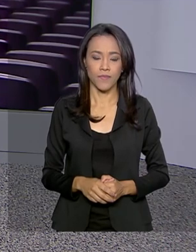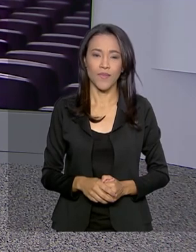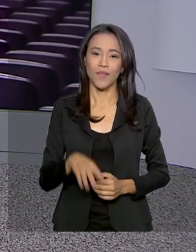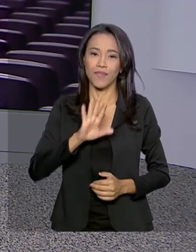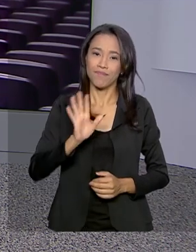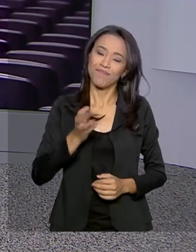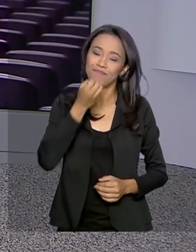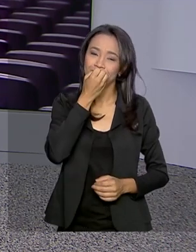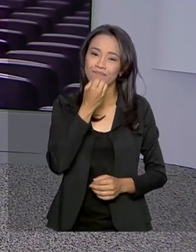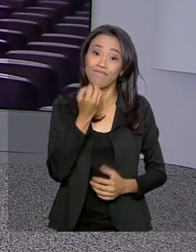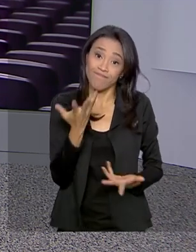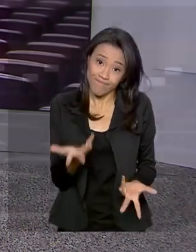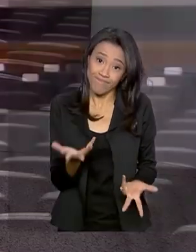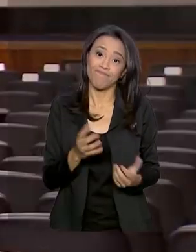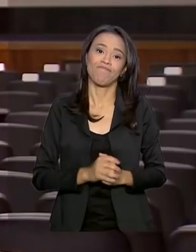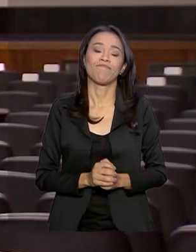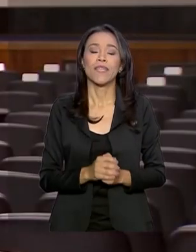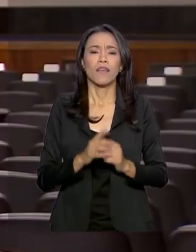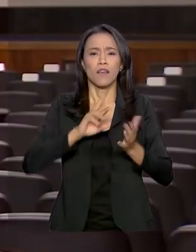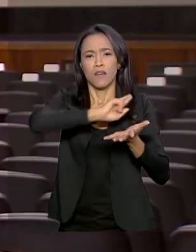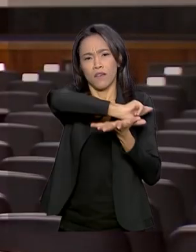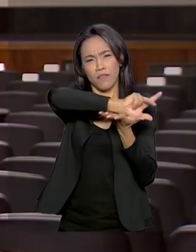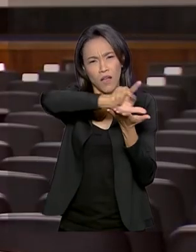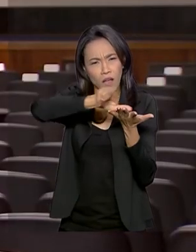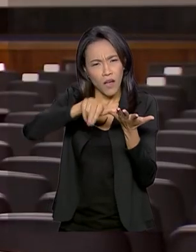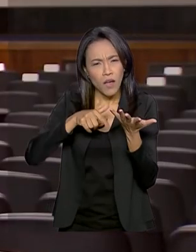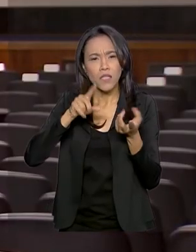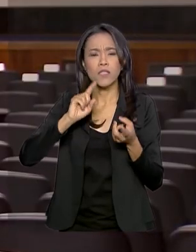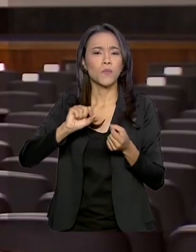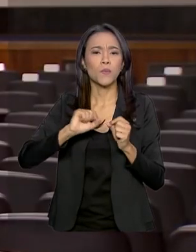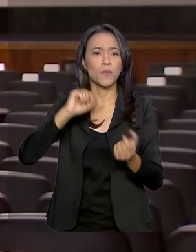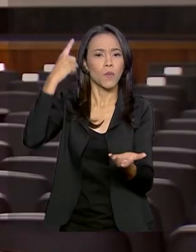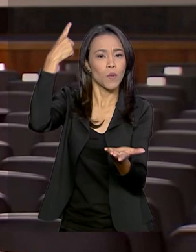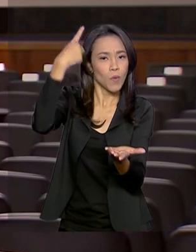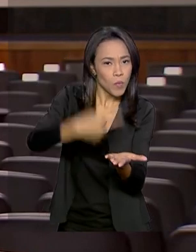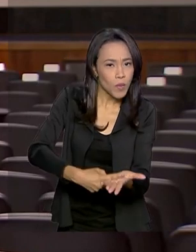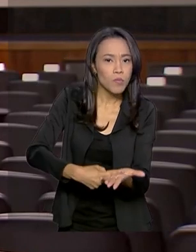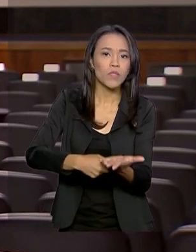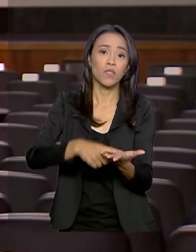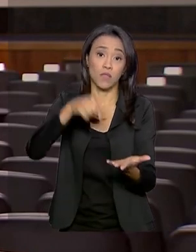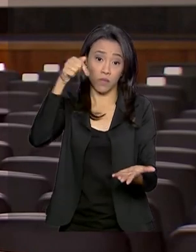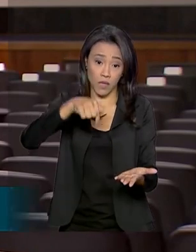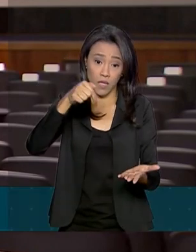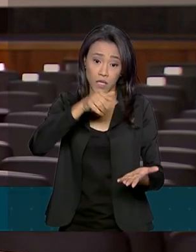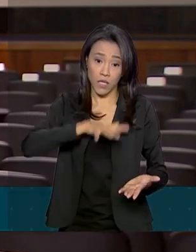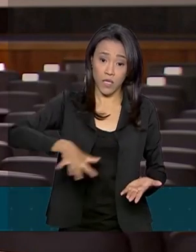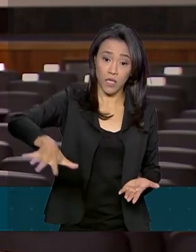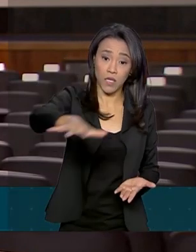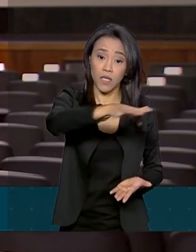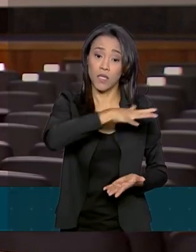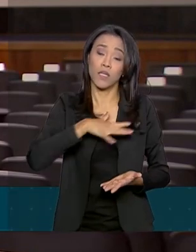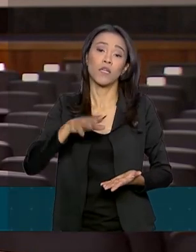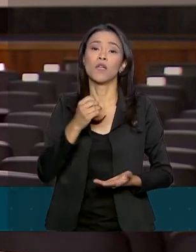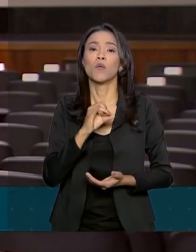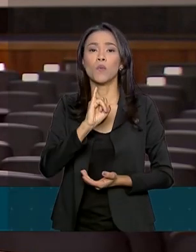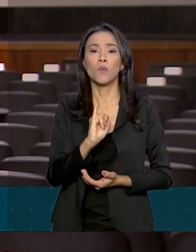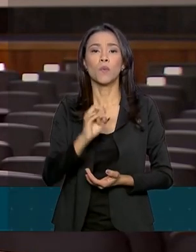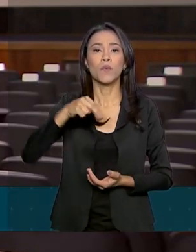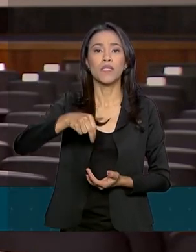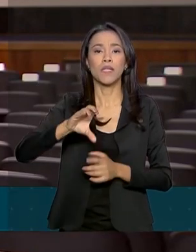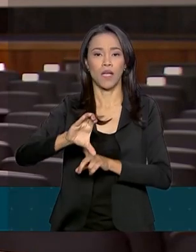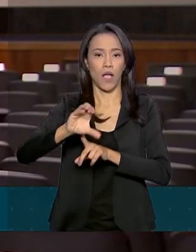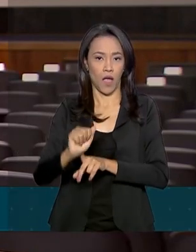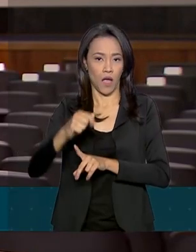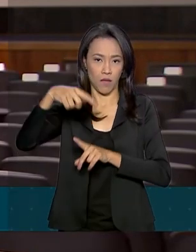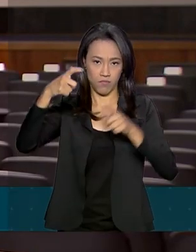Olá, Renata. Então, várias atividades estão previstas para marcar essa data aqui no Instituto Nacional do Câncer, o INCA. Daqui a